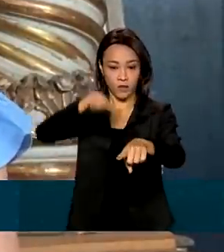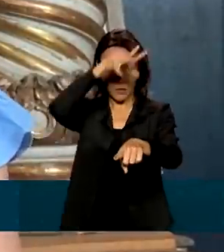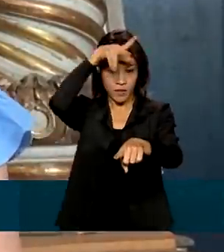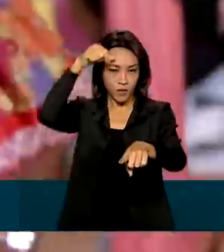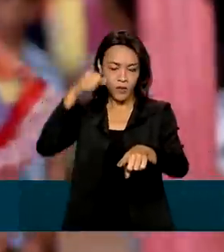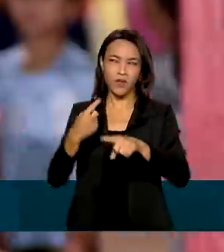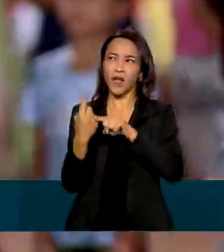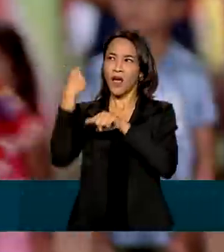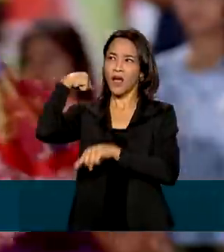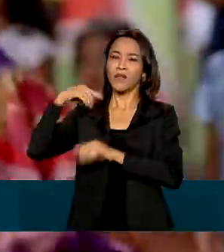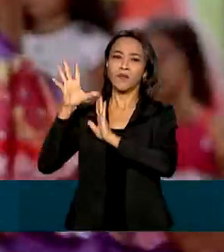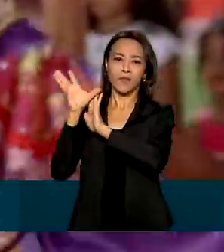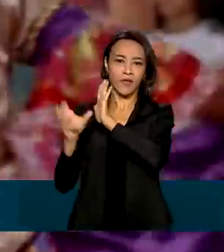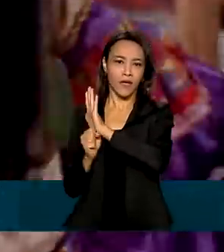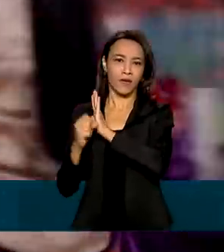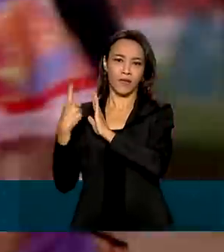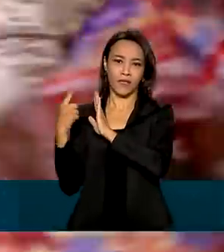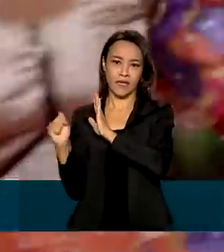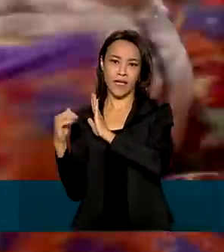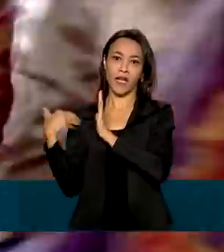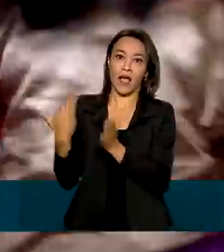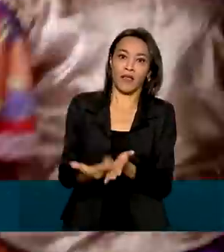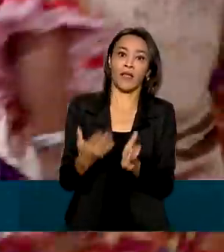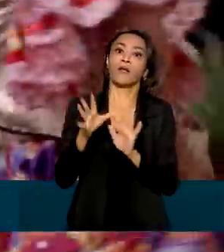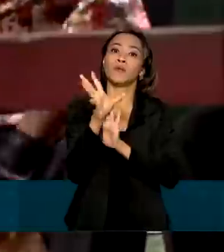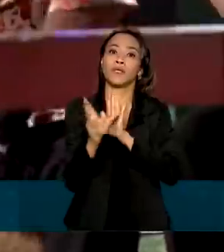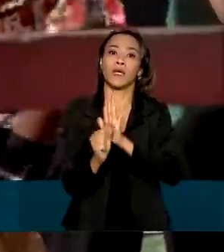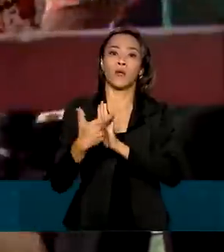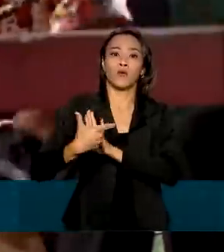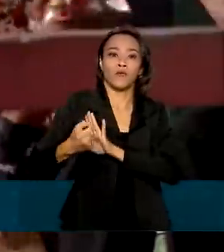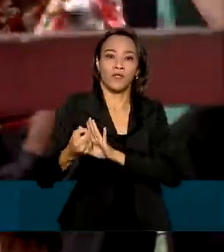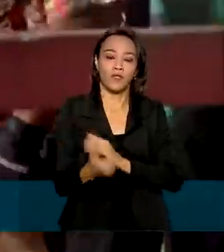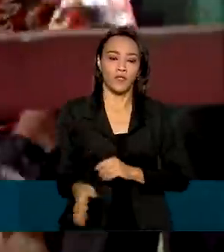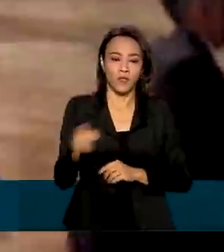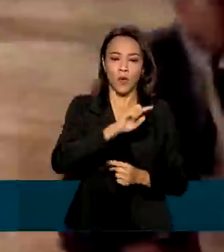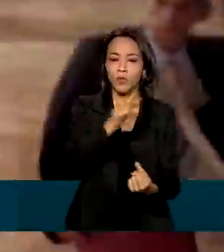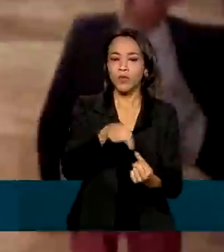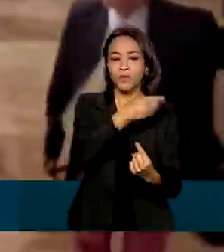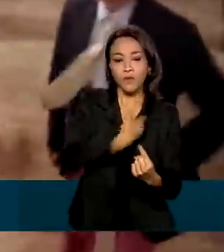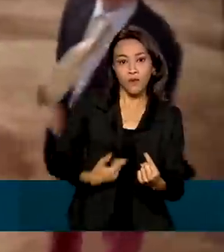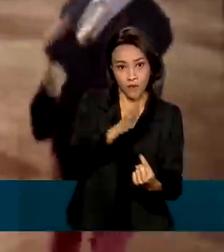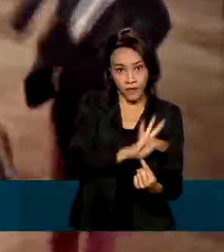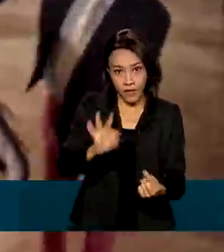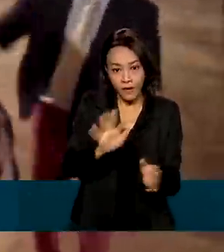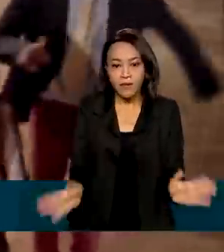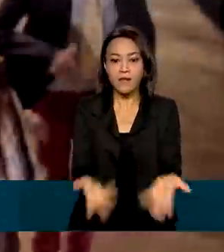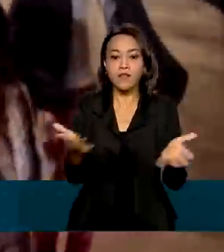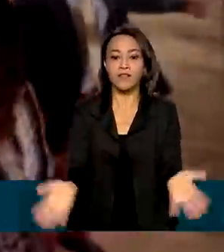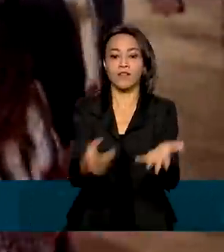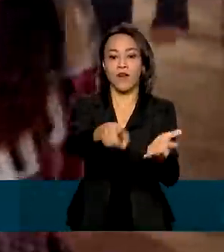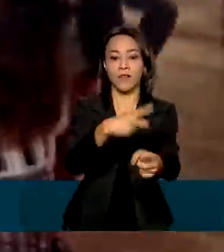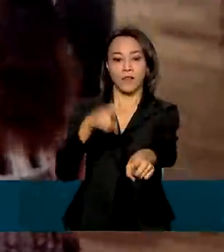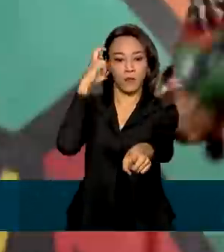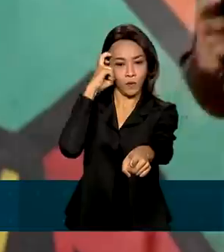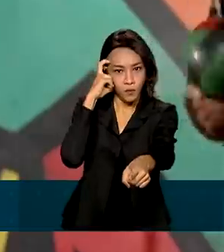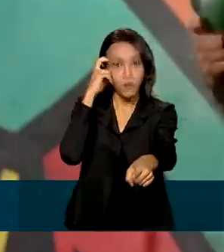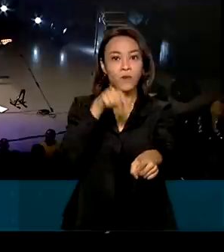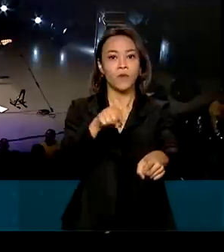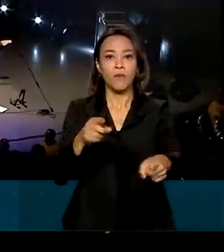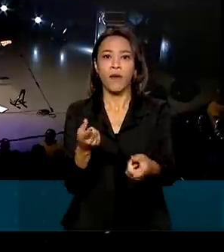século XX. O governo federal quer apoiar atividades culturais que fortaleçam as cadeias produtivas